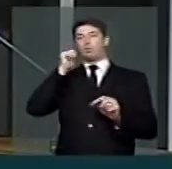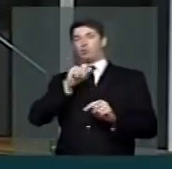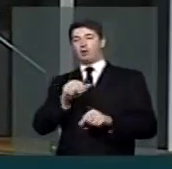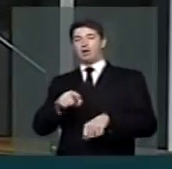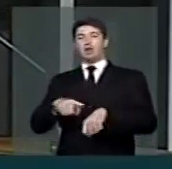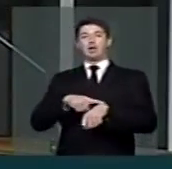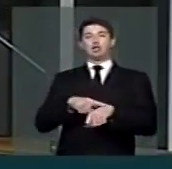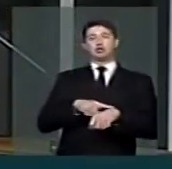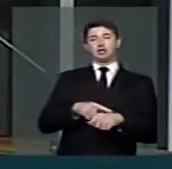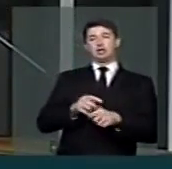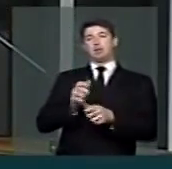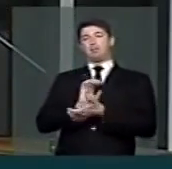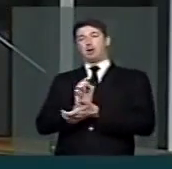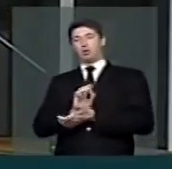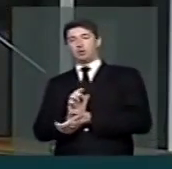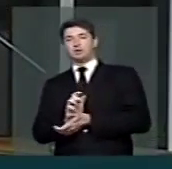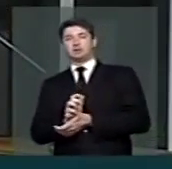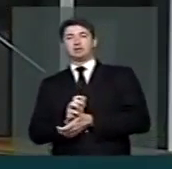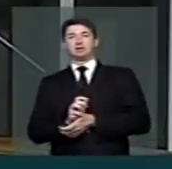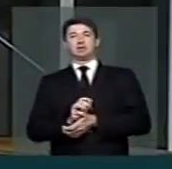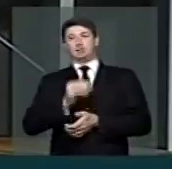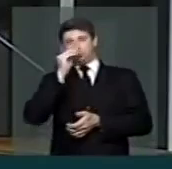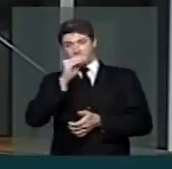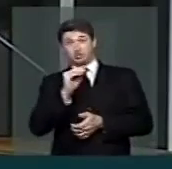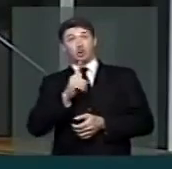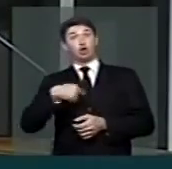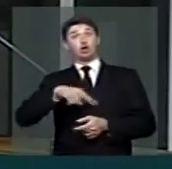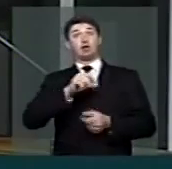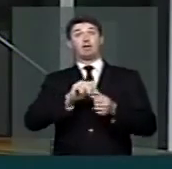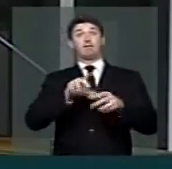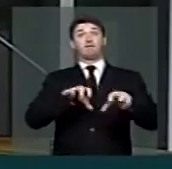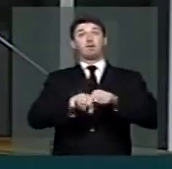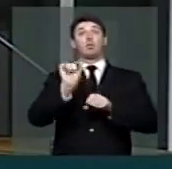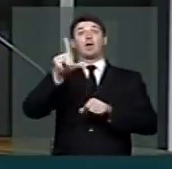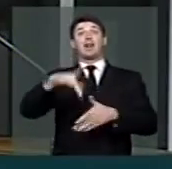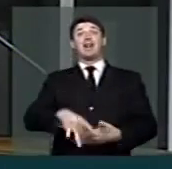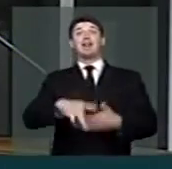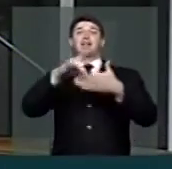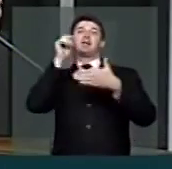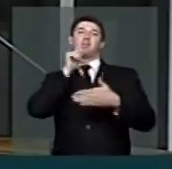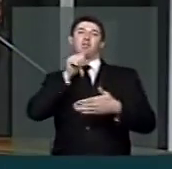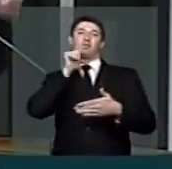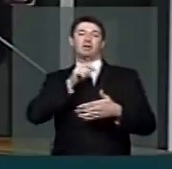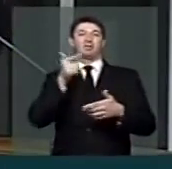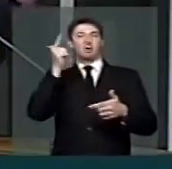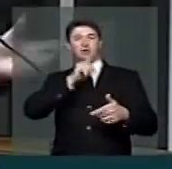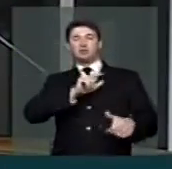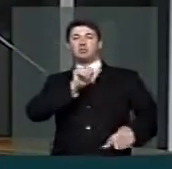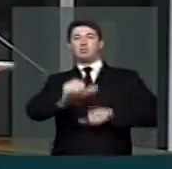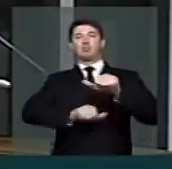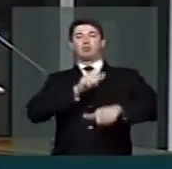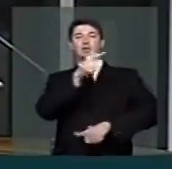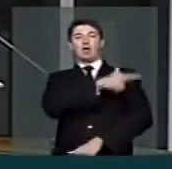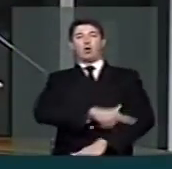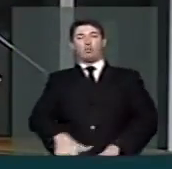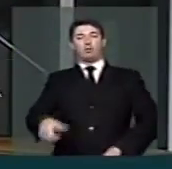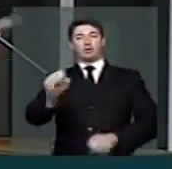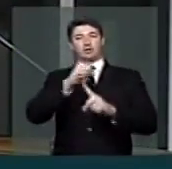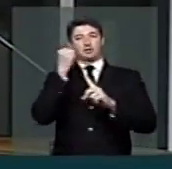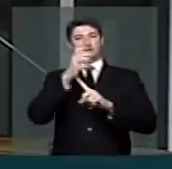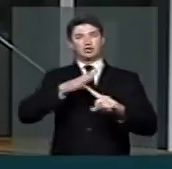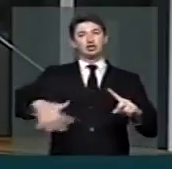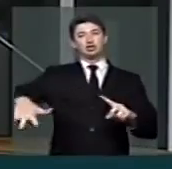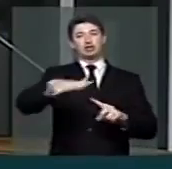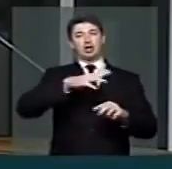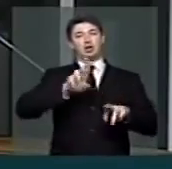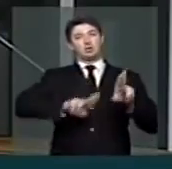discriminação. Ali nós estamos formando lideranças para que possa também mudar o comportamento da sociedade como um todo